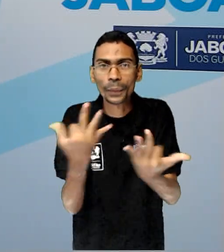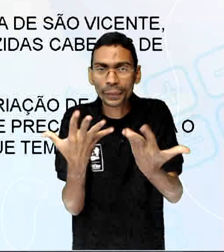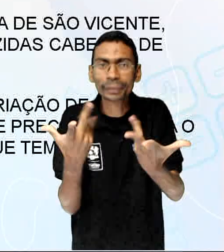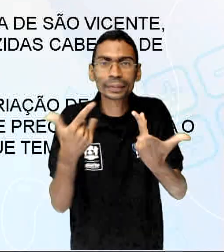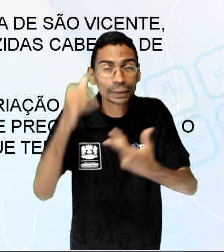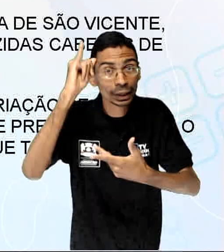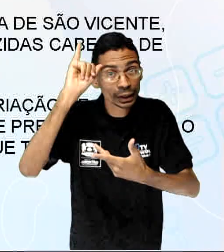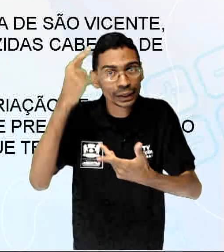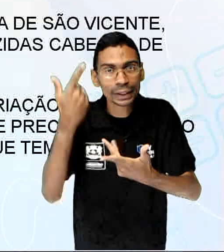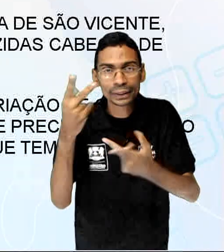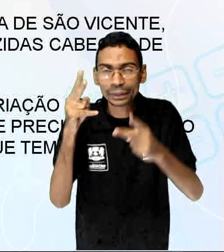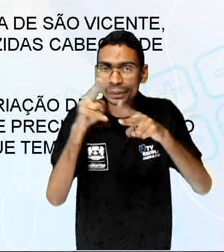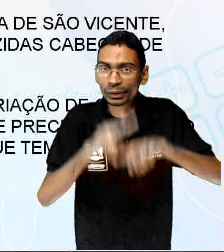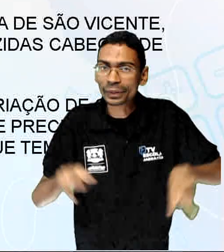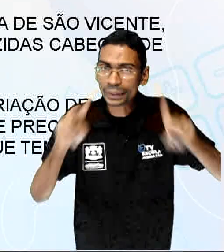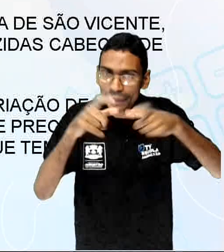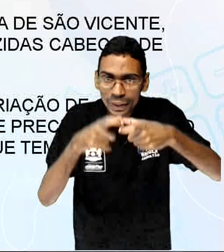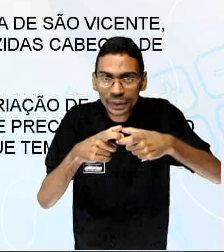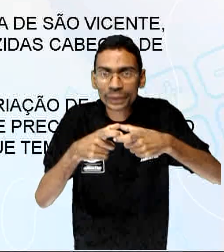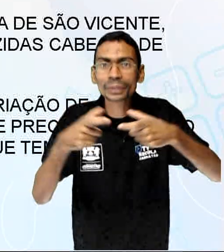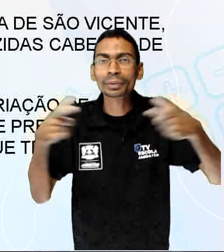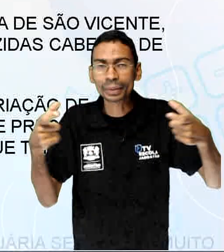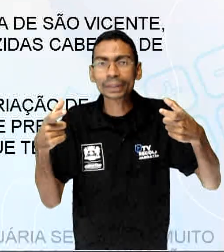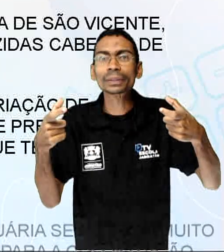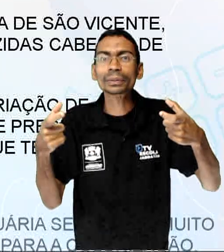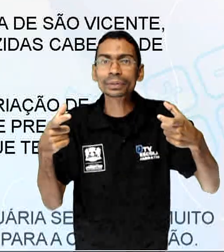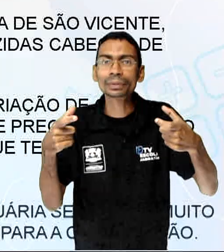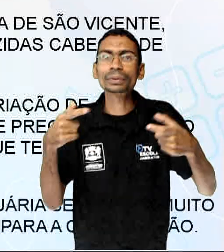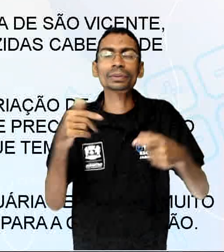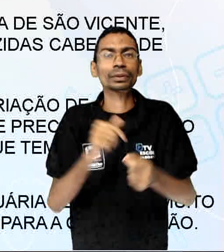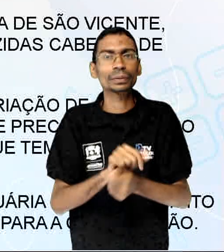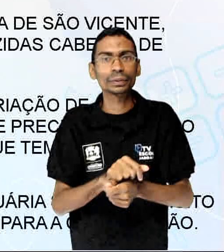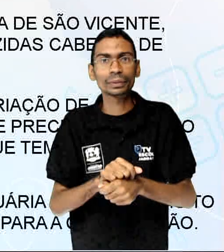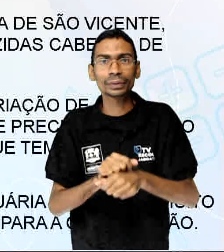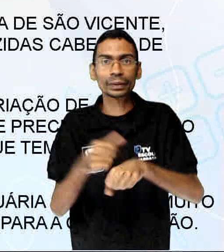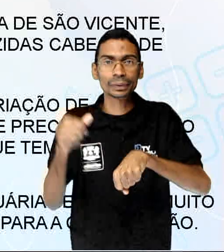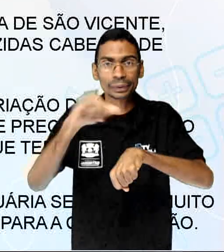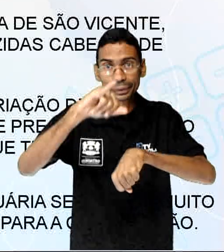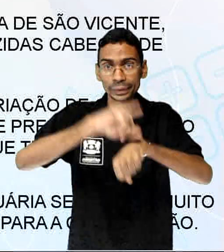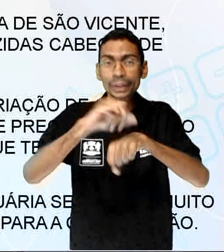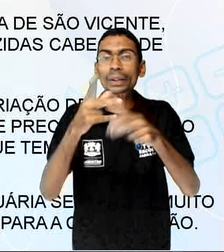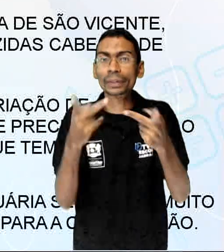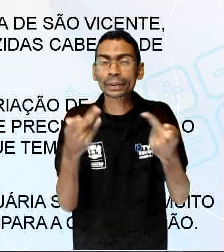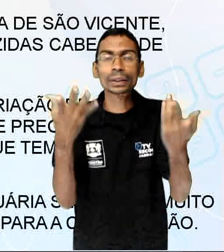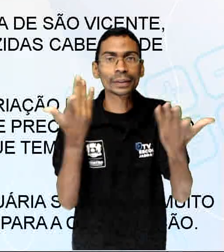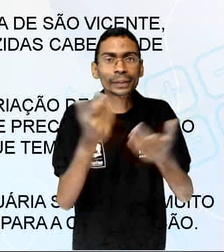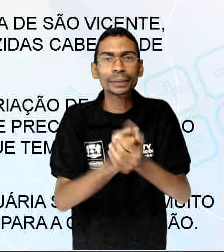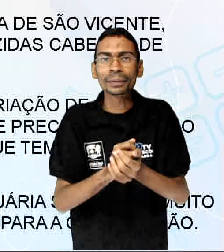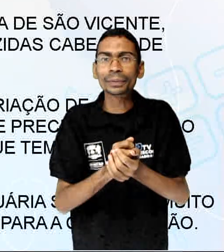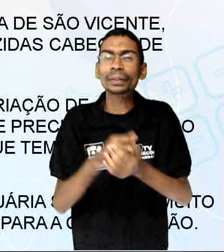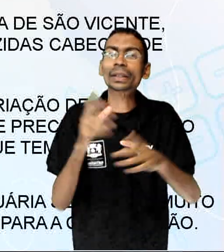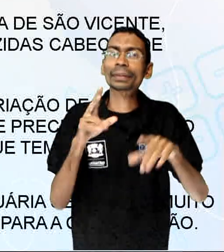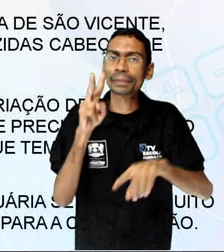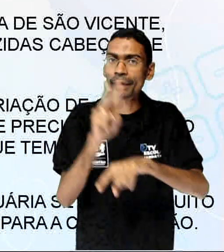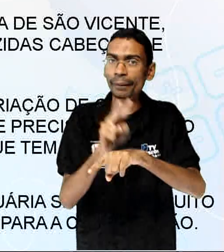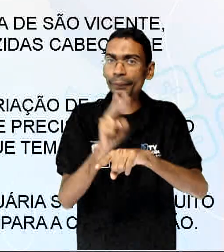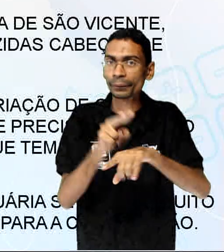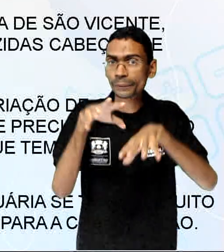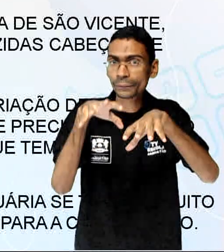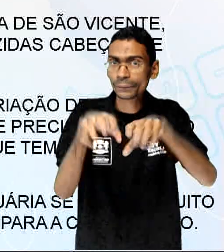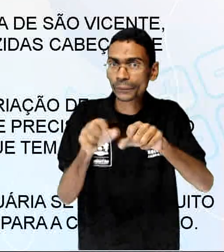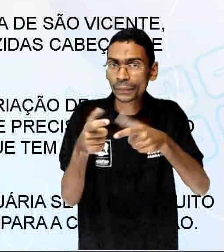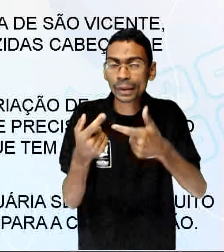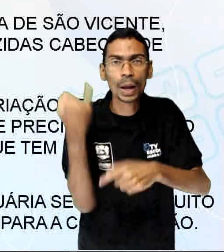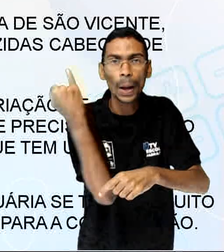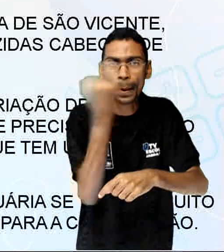que vocês estão vendo, em São Vicente. E aí o foi que aconteceu? A pecuária, ela se tornou muito importante